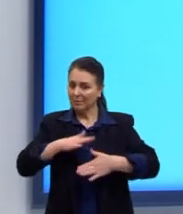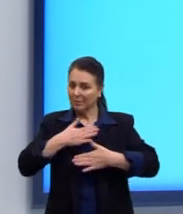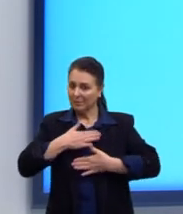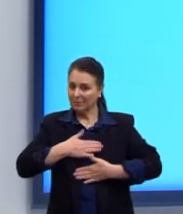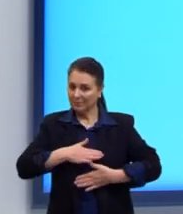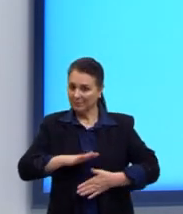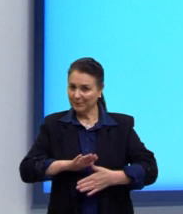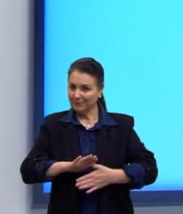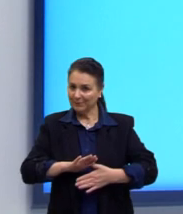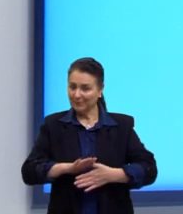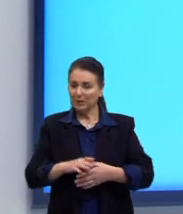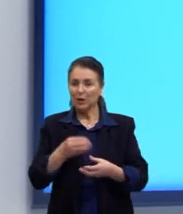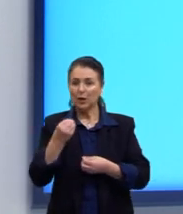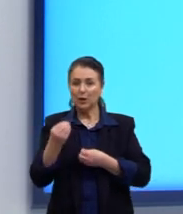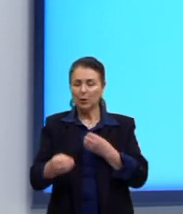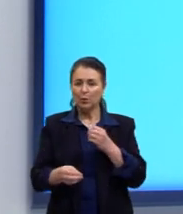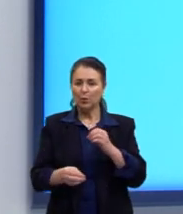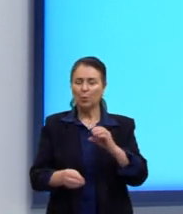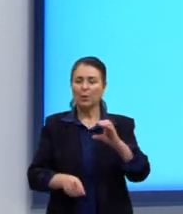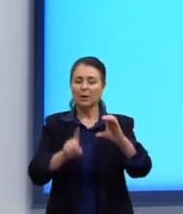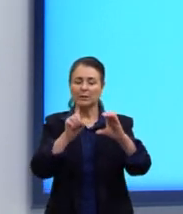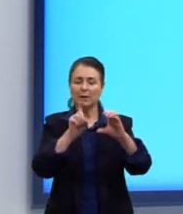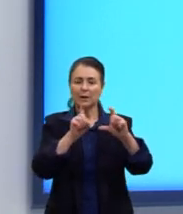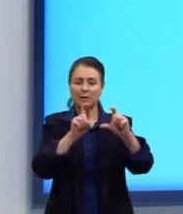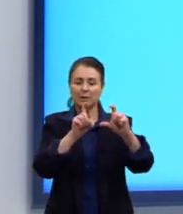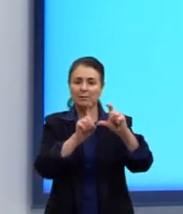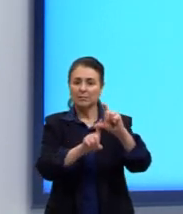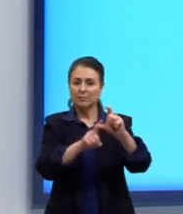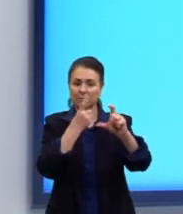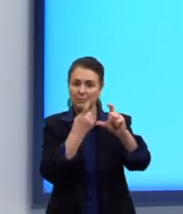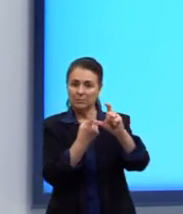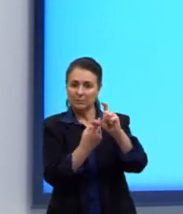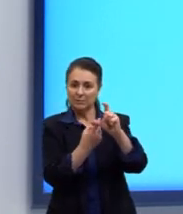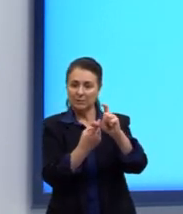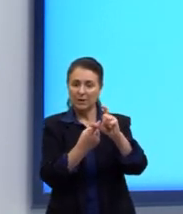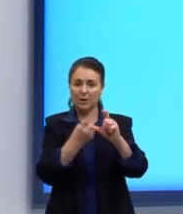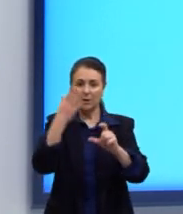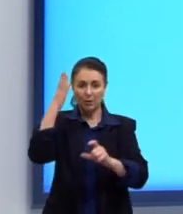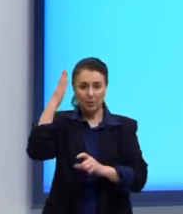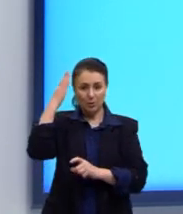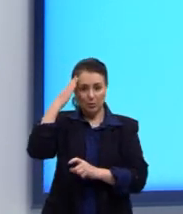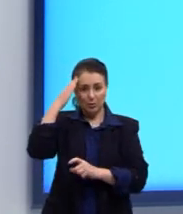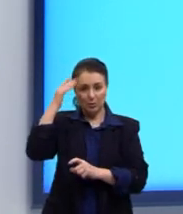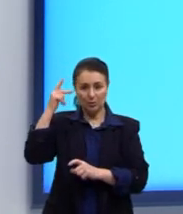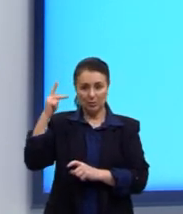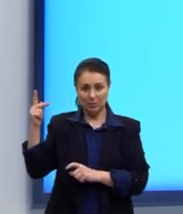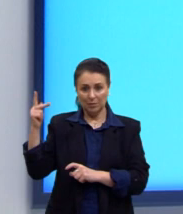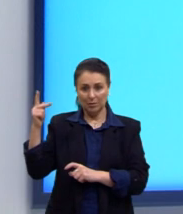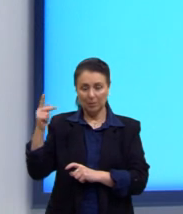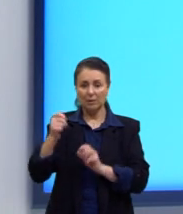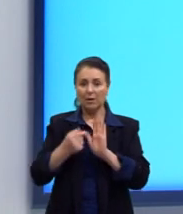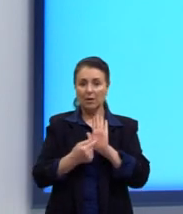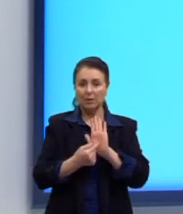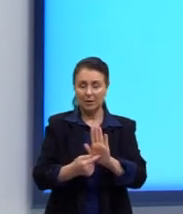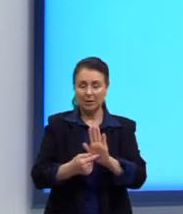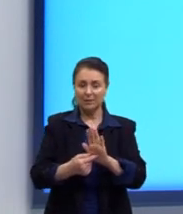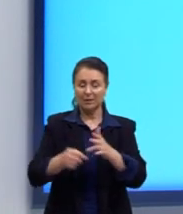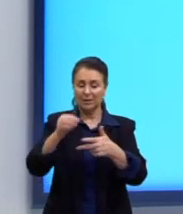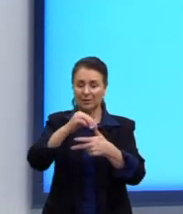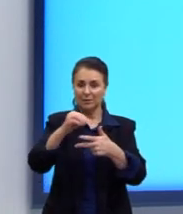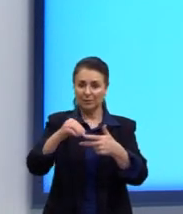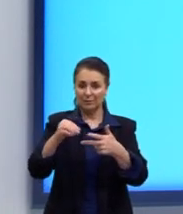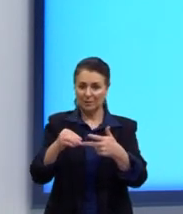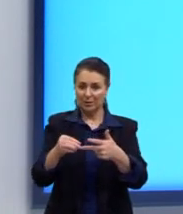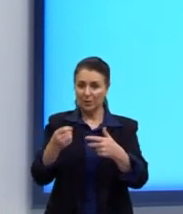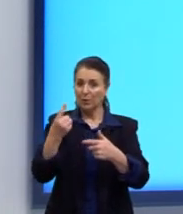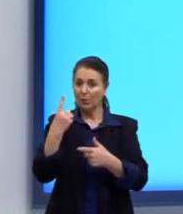E como essas expressões idiomáticas e esses provérbios podem aparecer aí no Enem? Eu trouxe duas questões. Uma